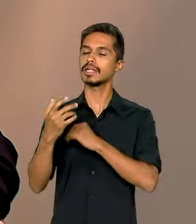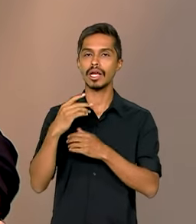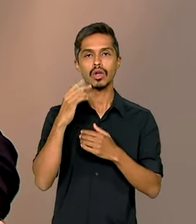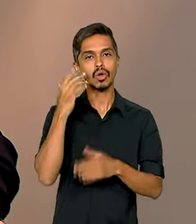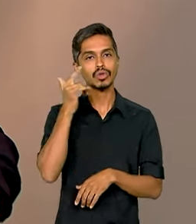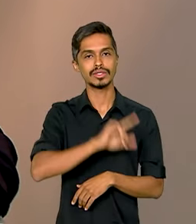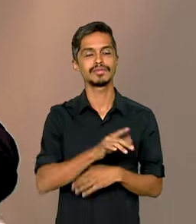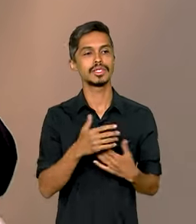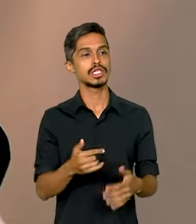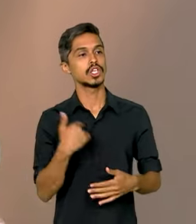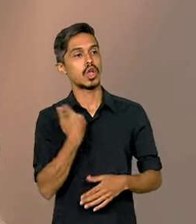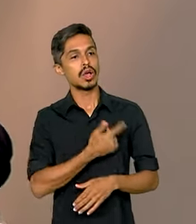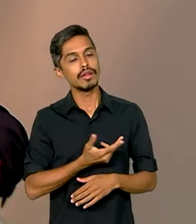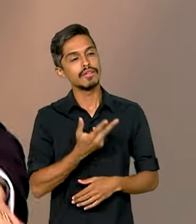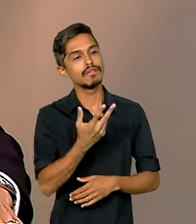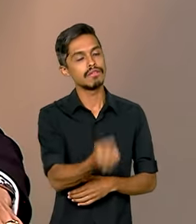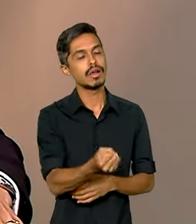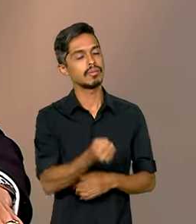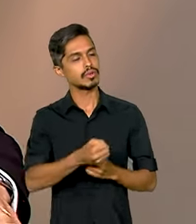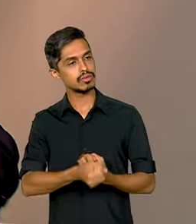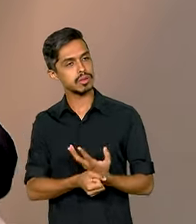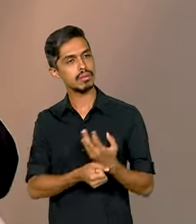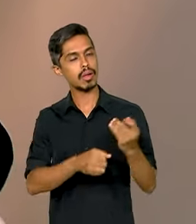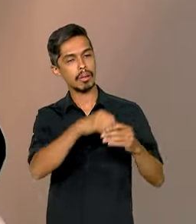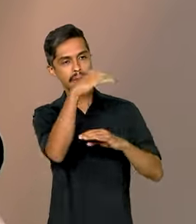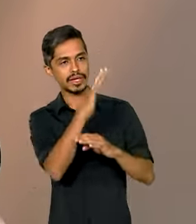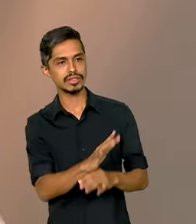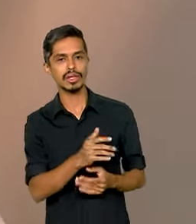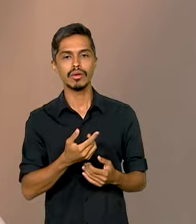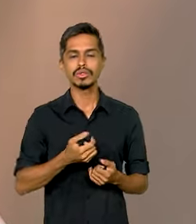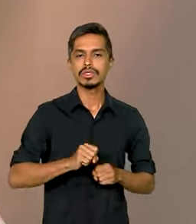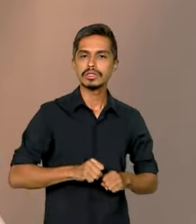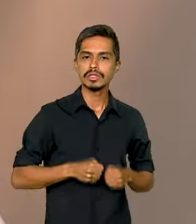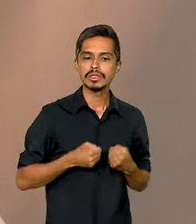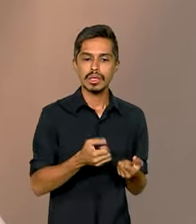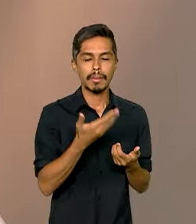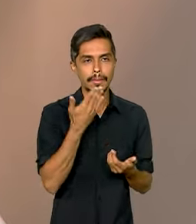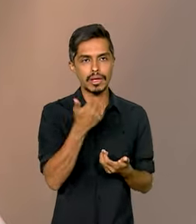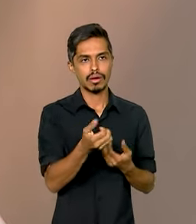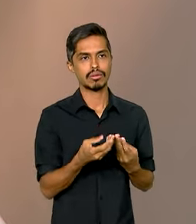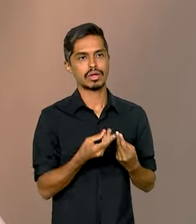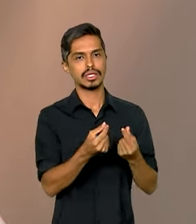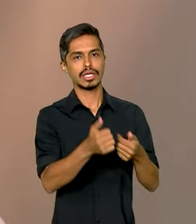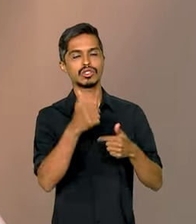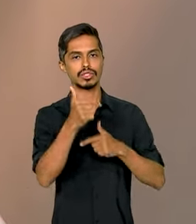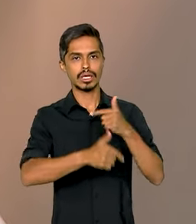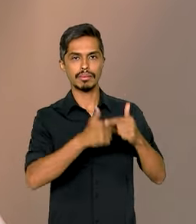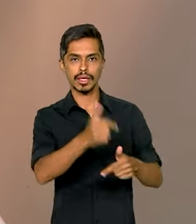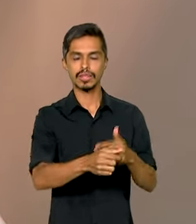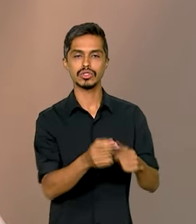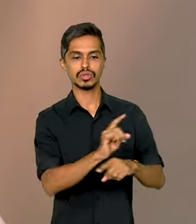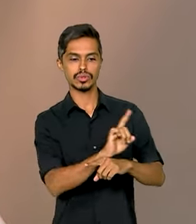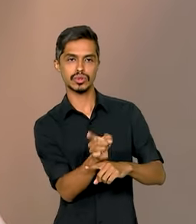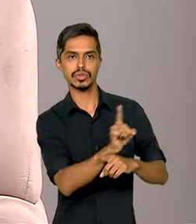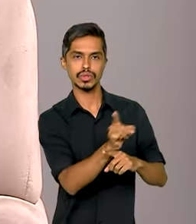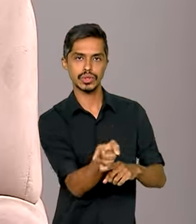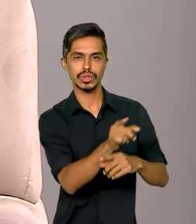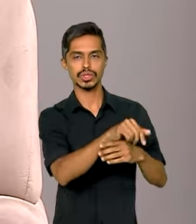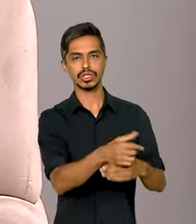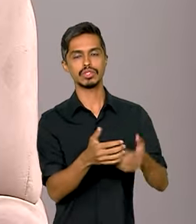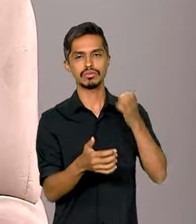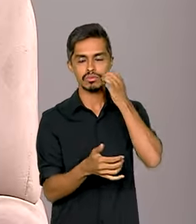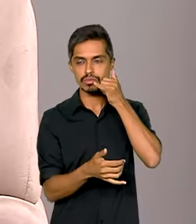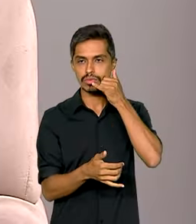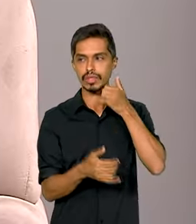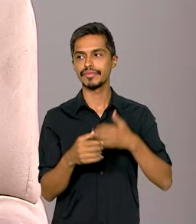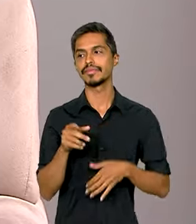rodando o Brasil, levando essas ações para que a gente melhore a qualidade do serviço da banda larga móvel para a população brasileira. Muito bom.